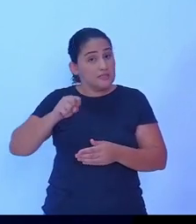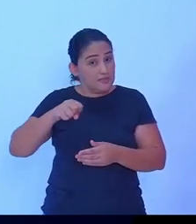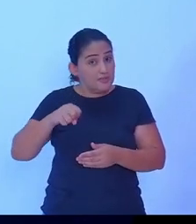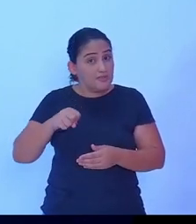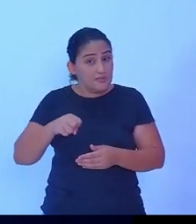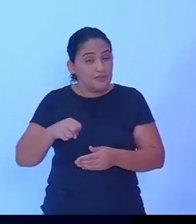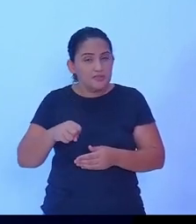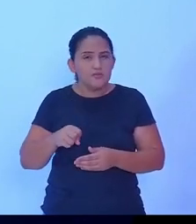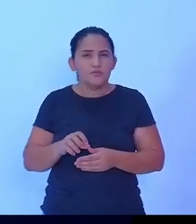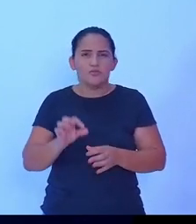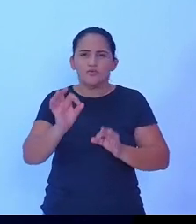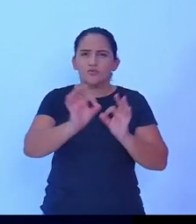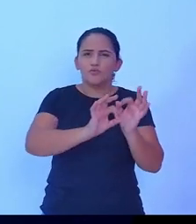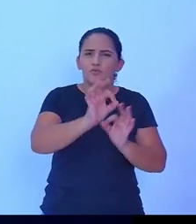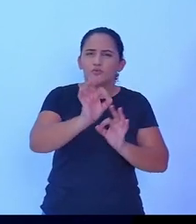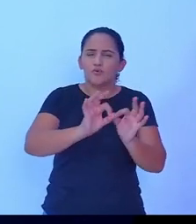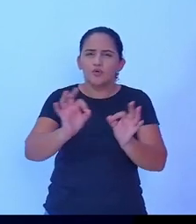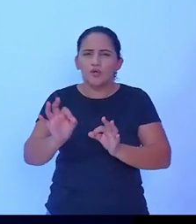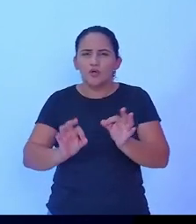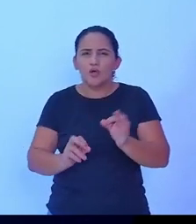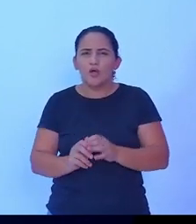uma usina